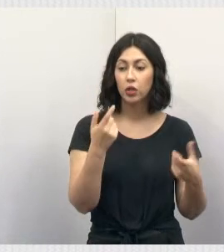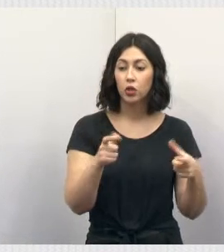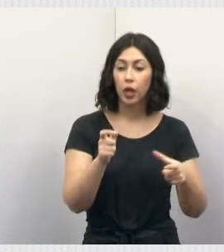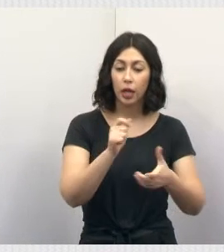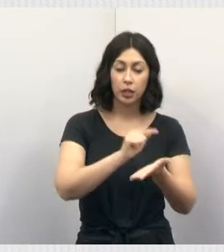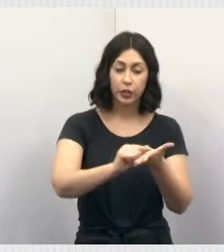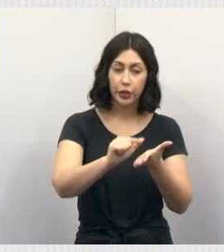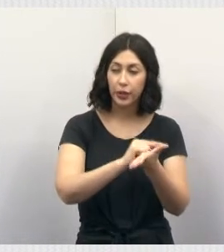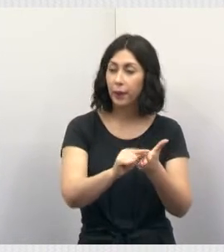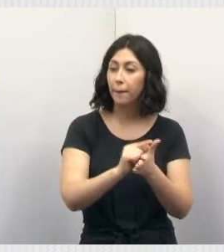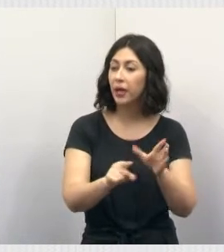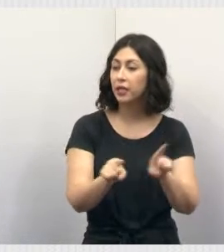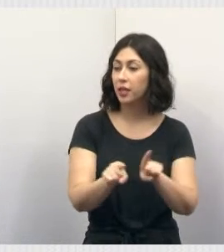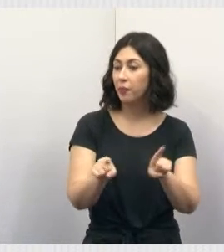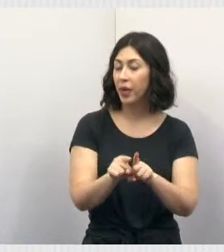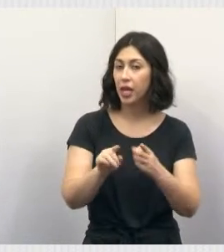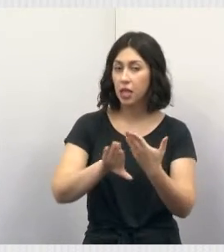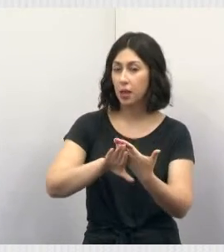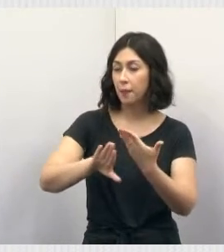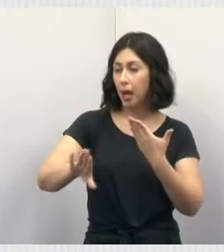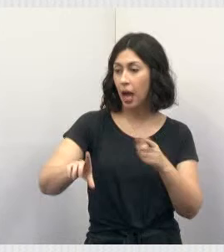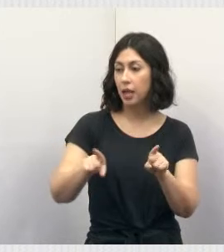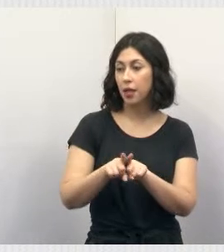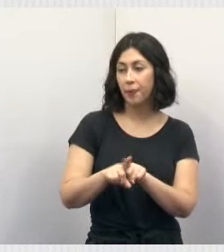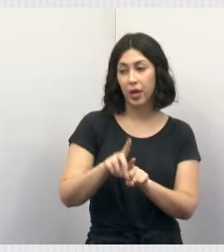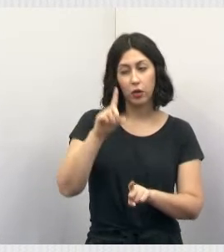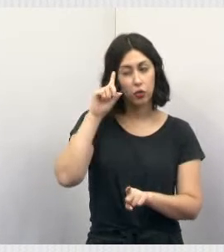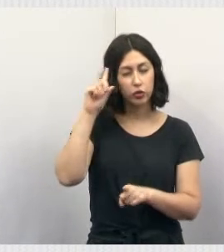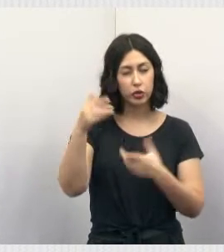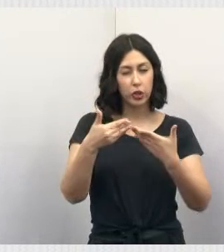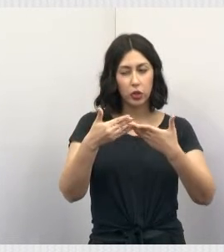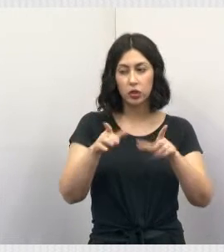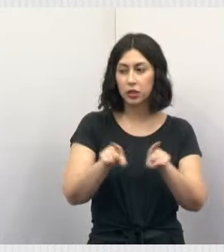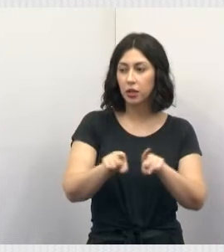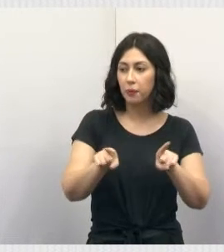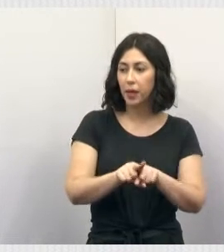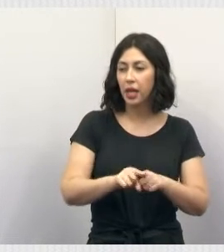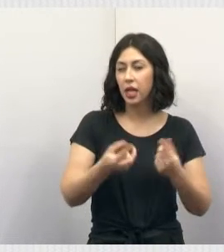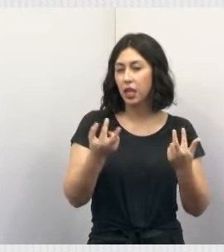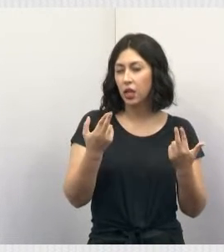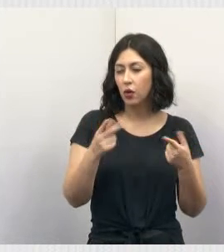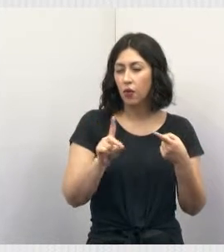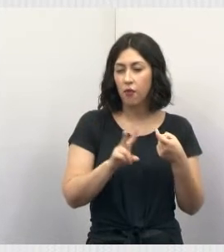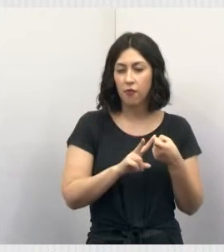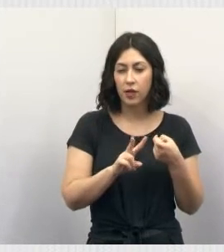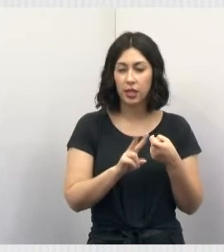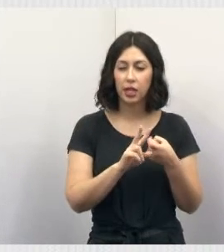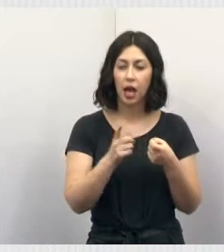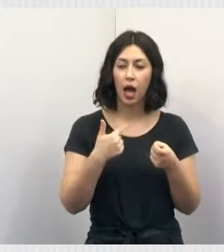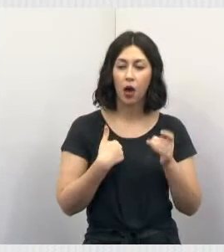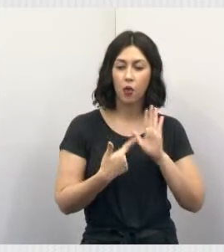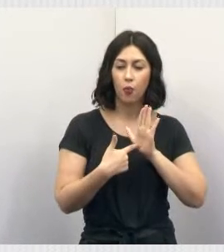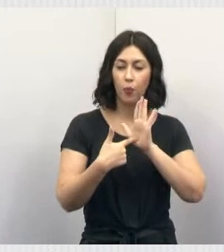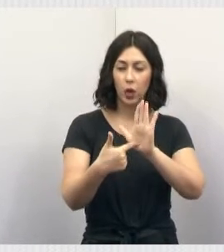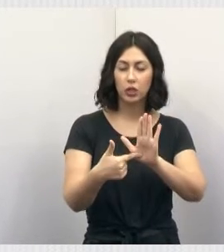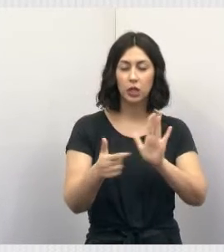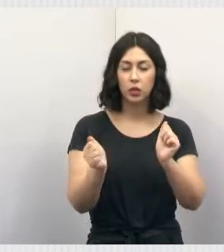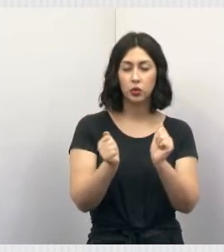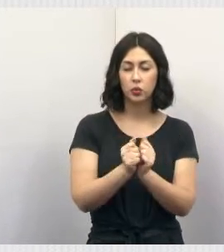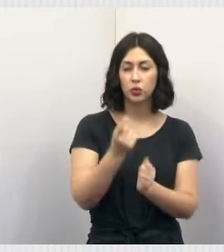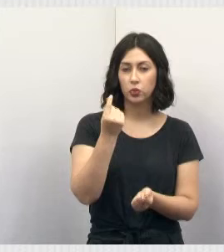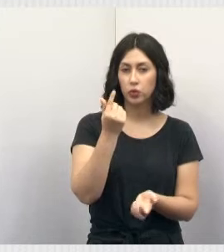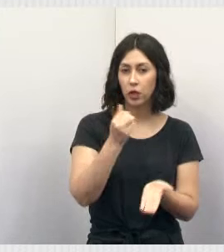a quarentena, o dia da inauguração e o ambulatório animal. O ambulatório animal, estou trazendo para vocês também, através de emenda